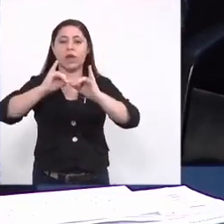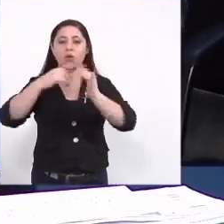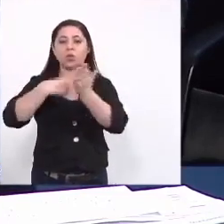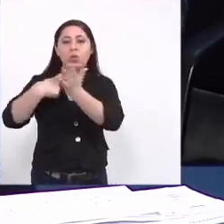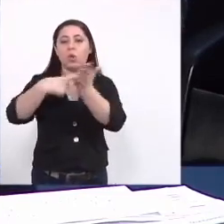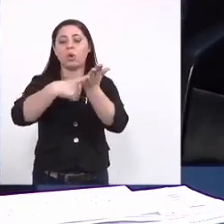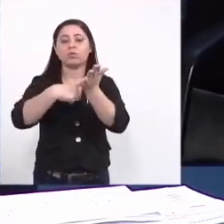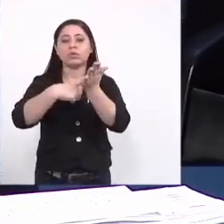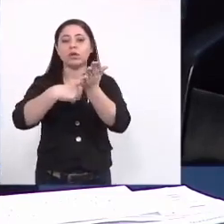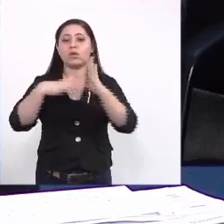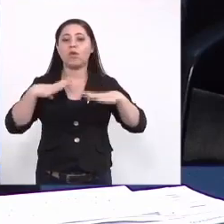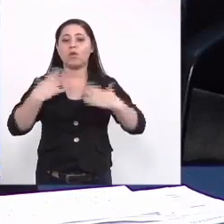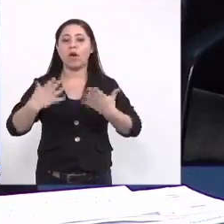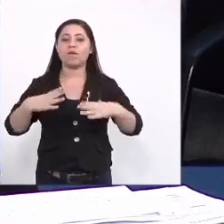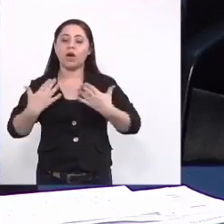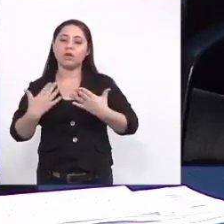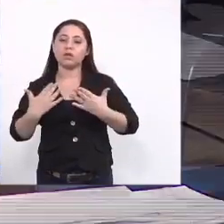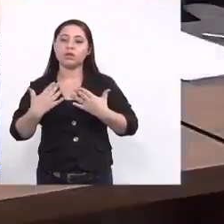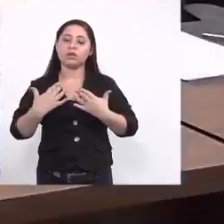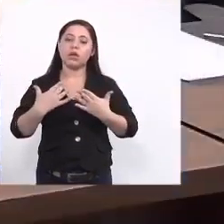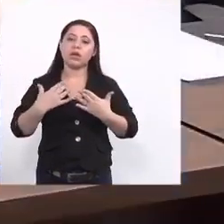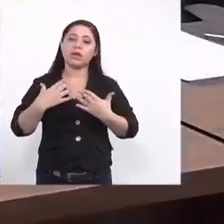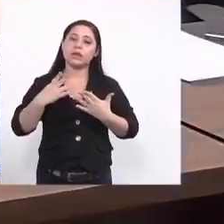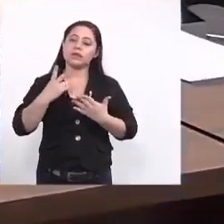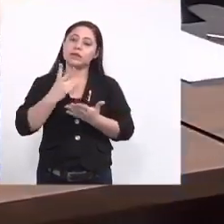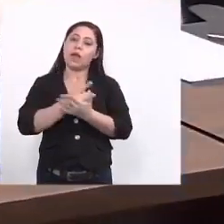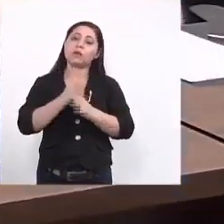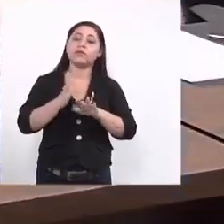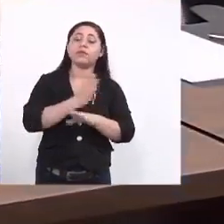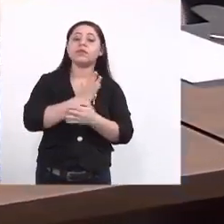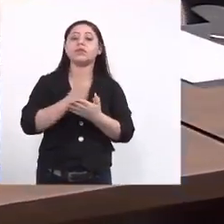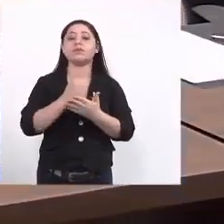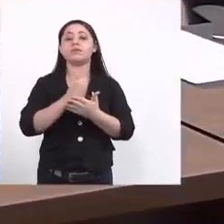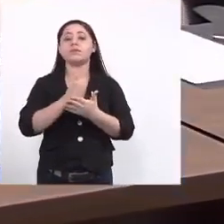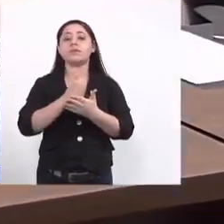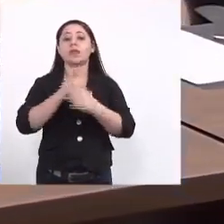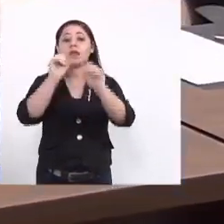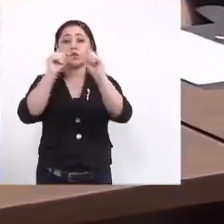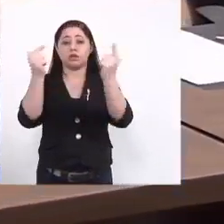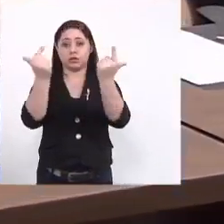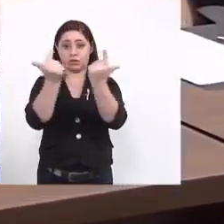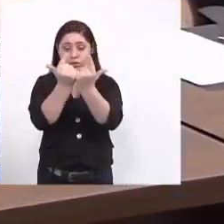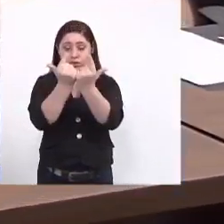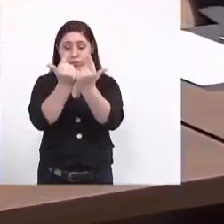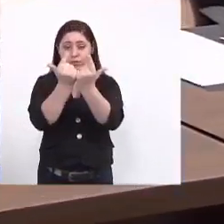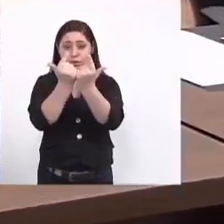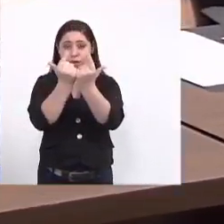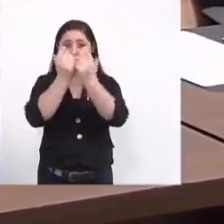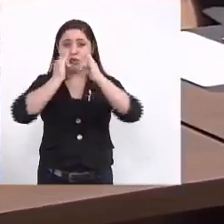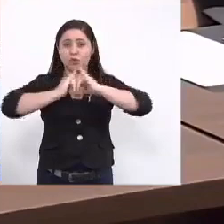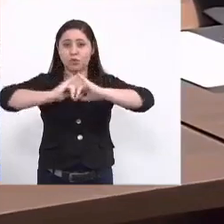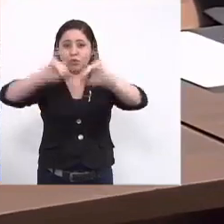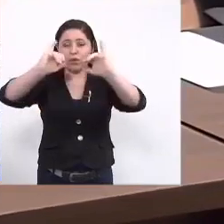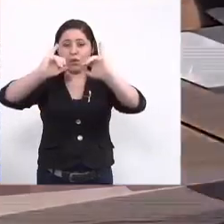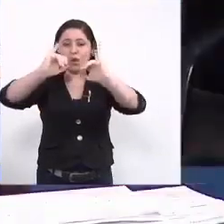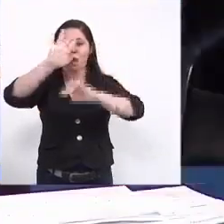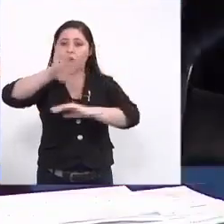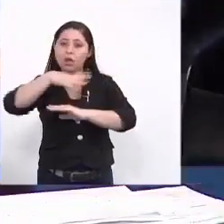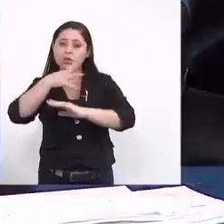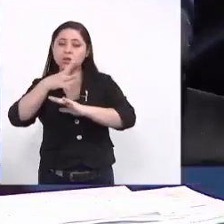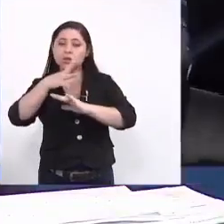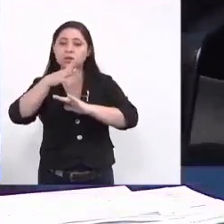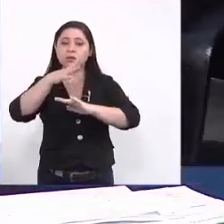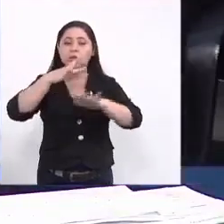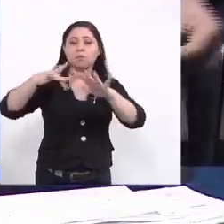normalmente essa agenda a Assembleia Legislativa ela divulga divulga em